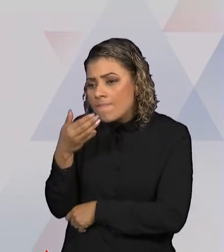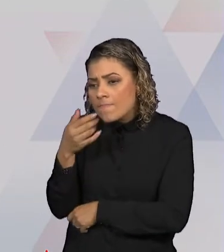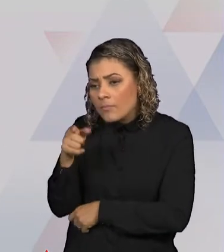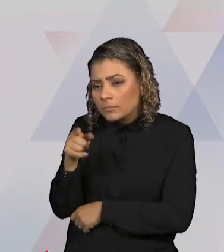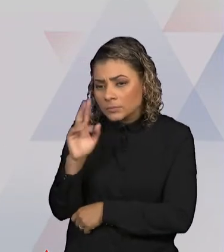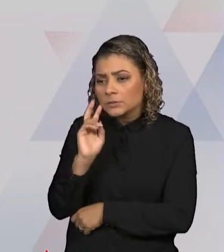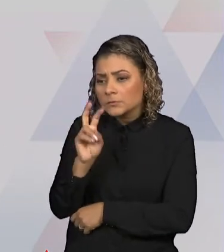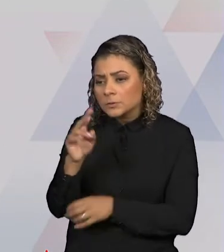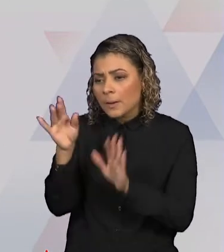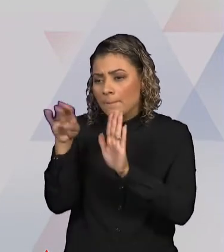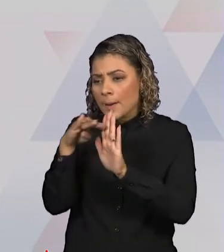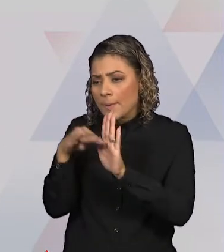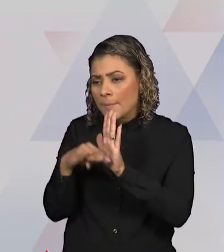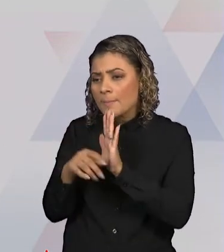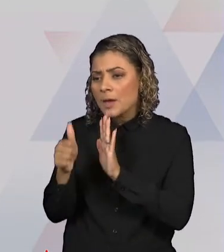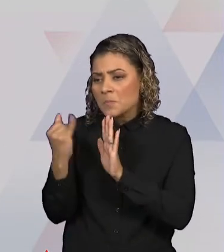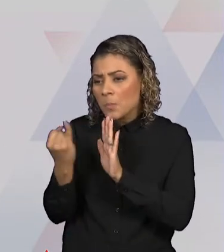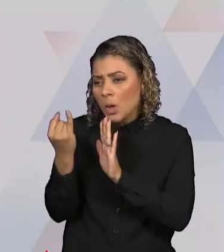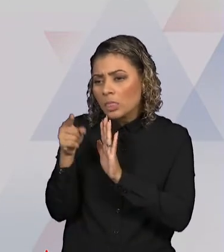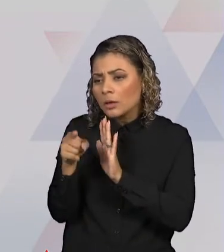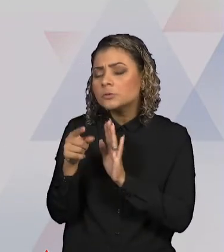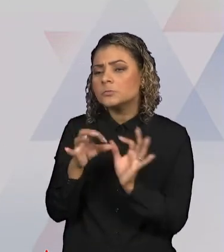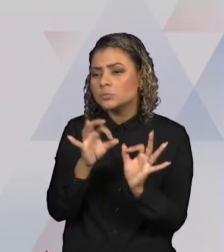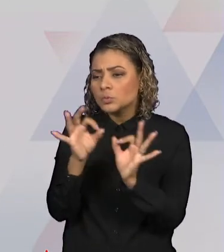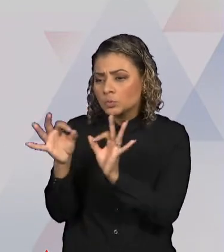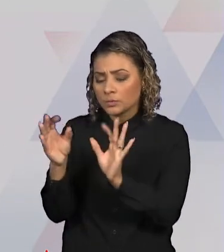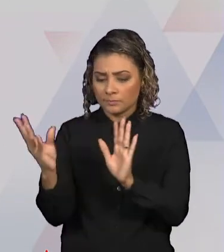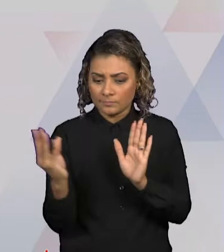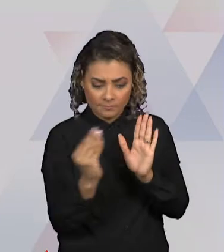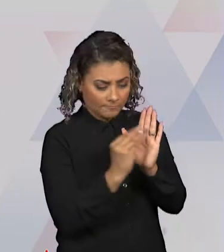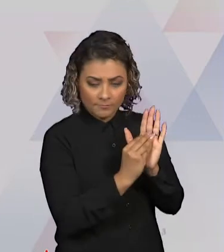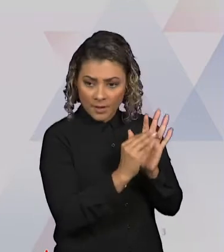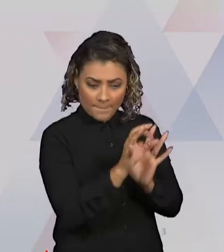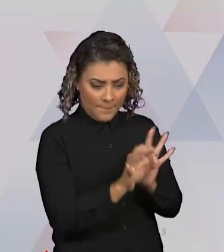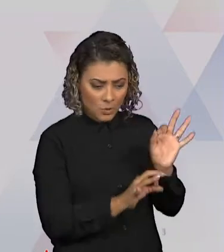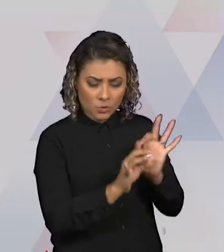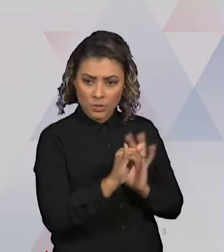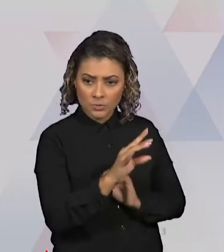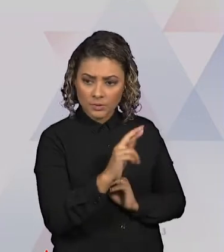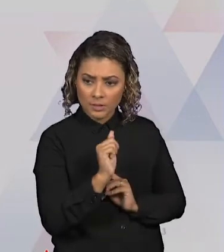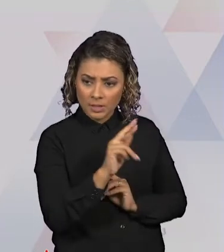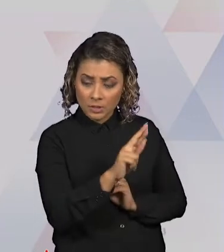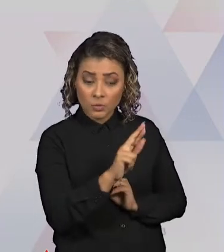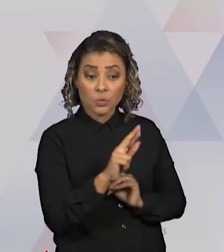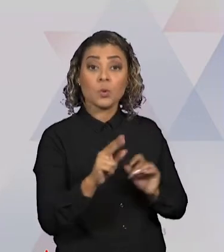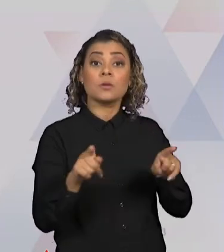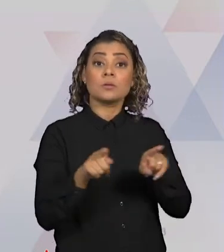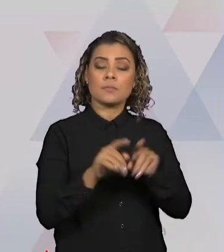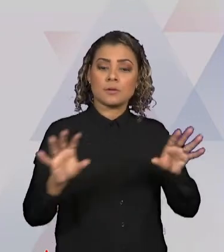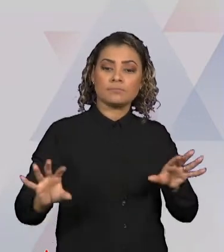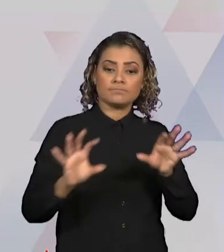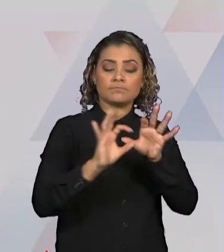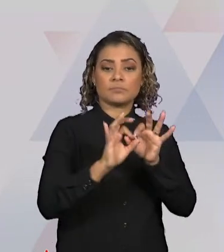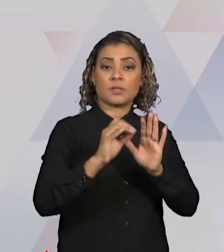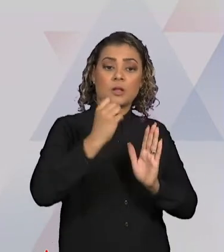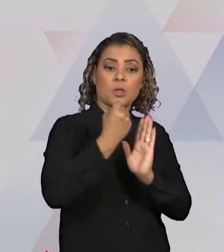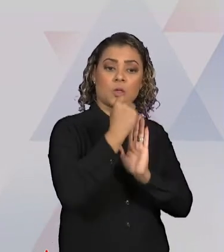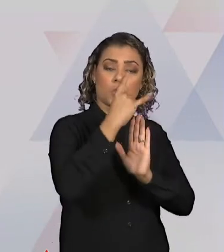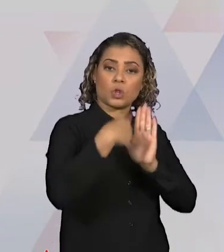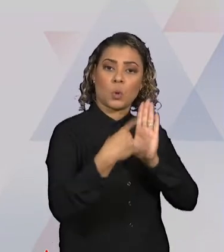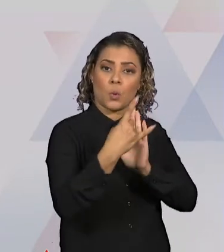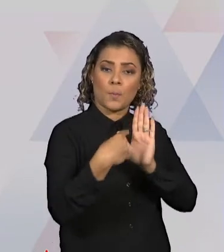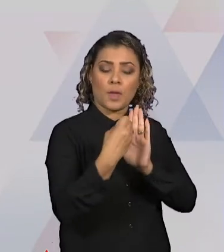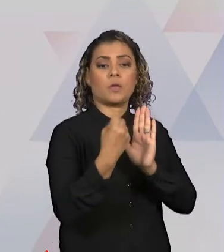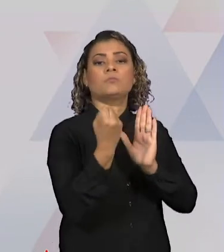consideraram importantes para a construção do projeto integrador, aos documentos e currículos